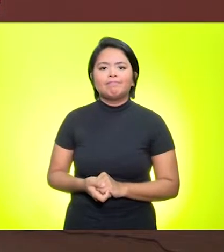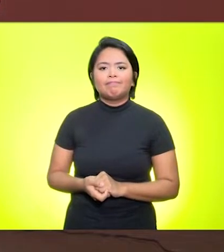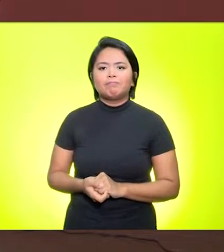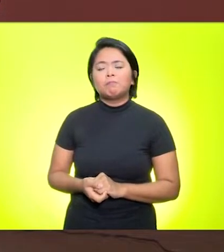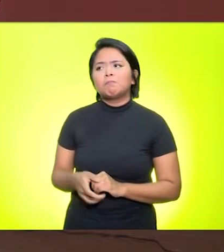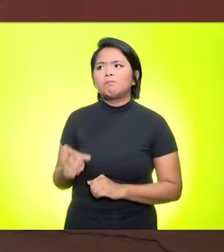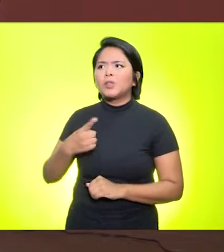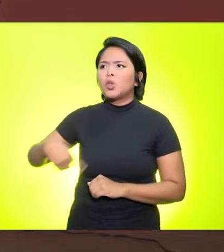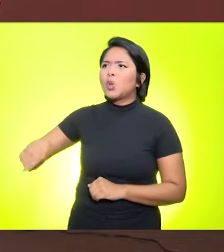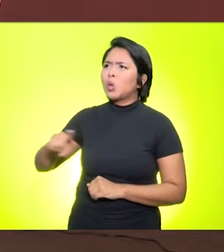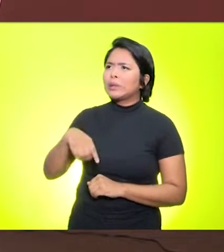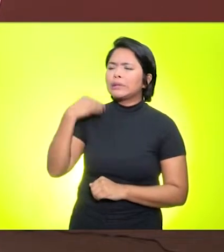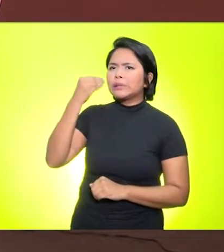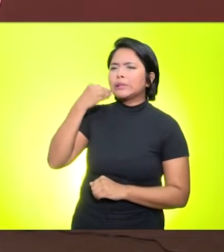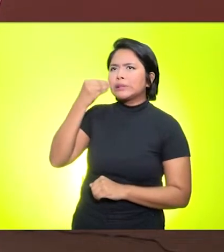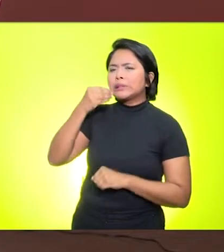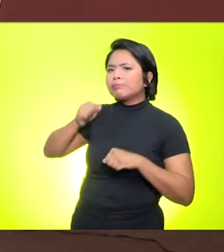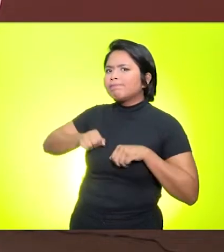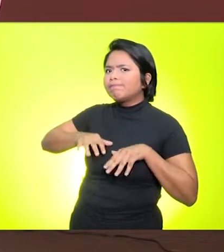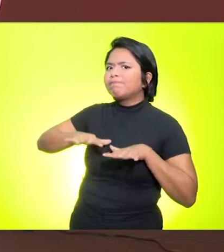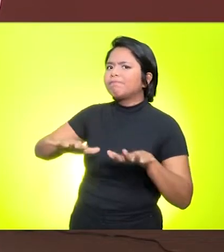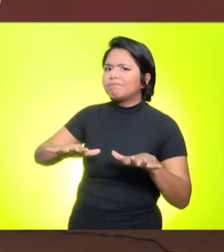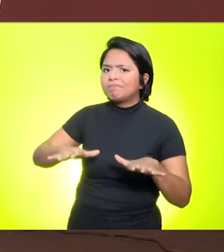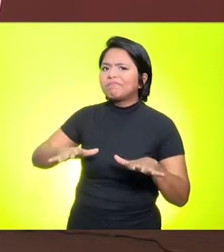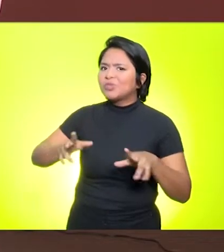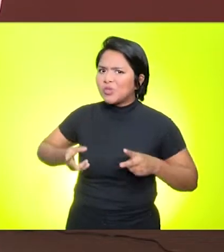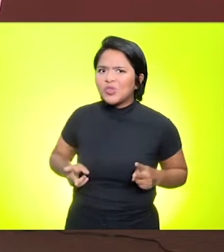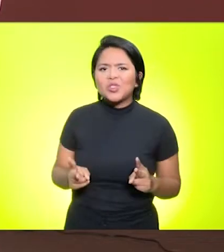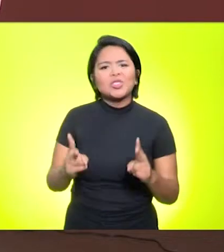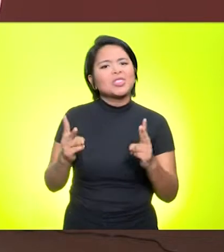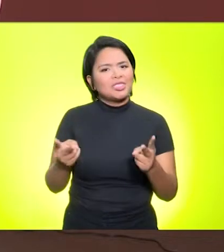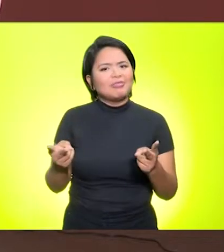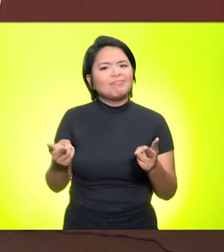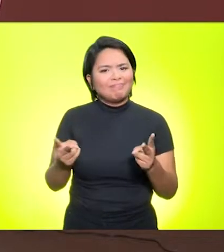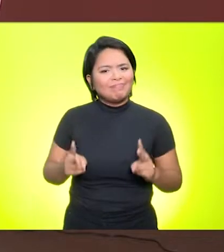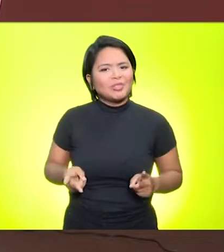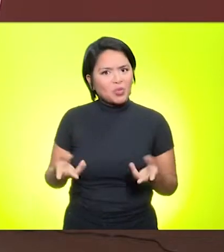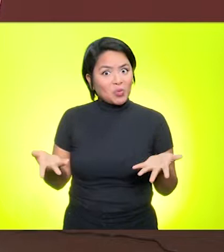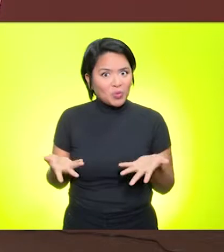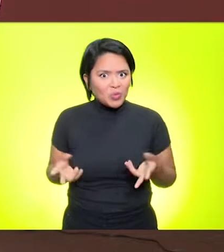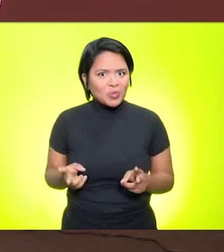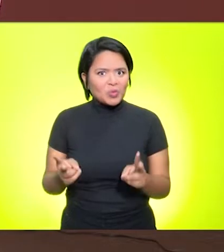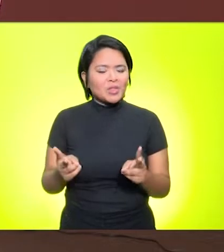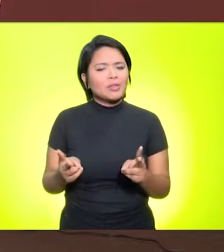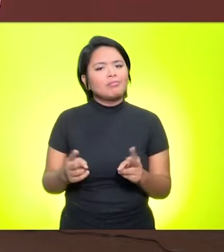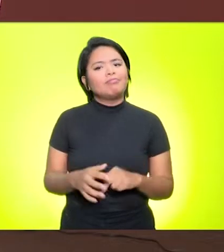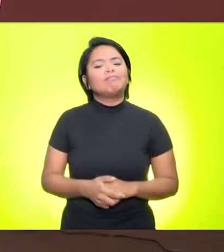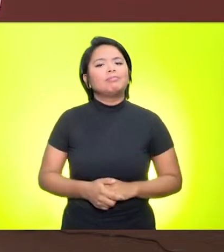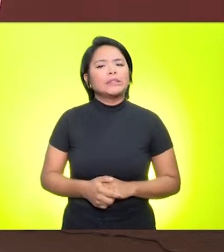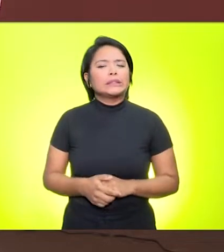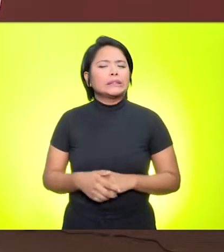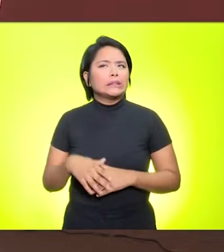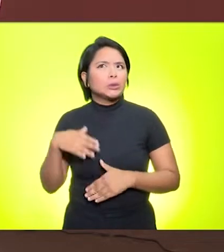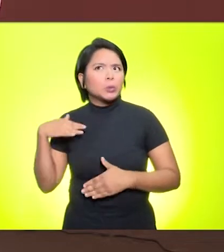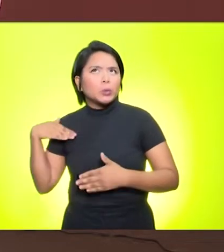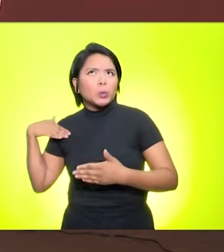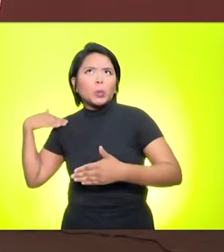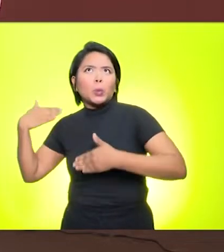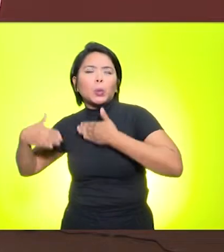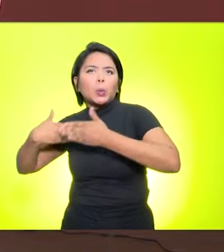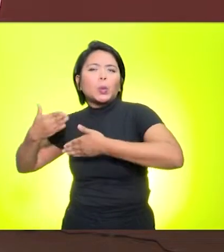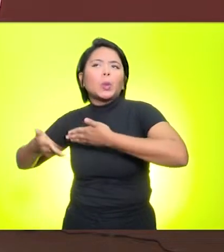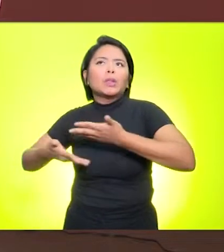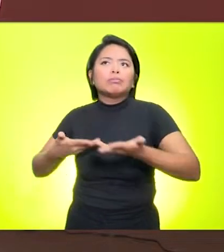Primeiro, nós passamos por uma pandemia. Estamos ainda nela. E, nesse processo,